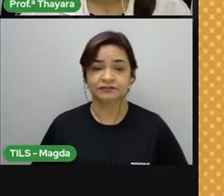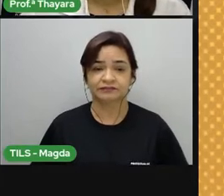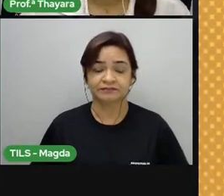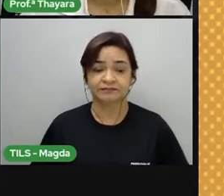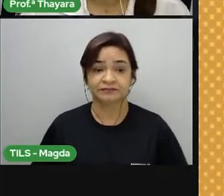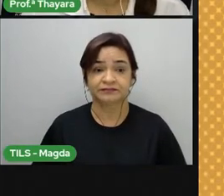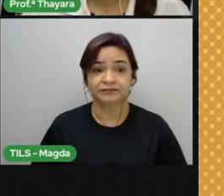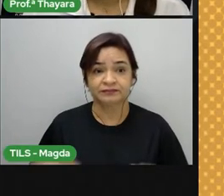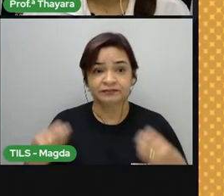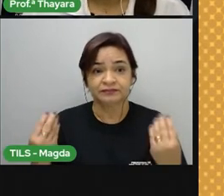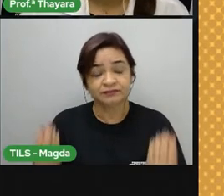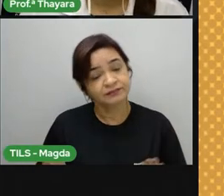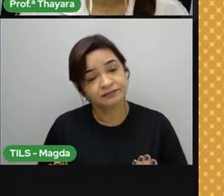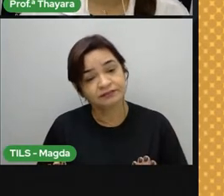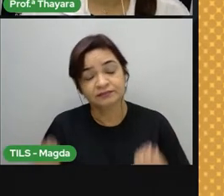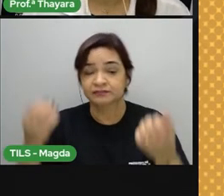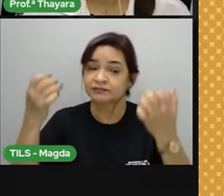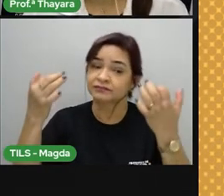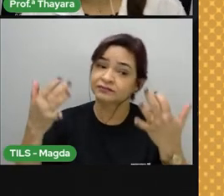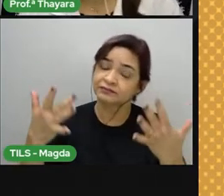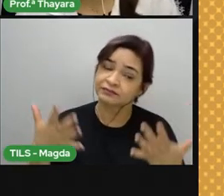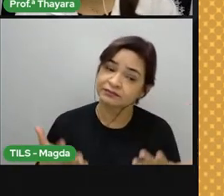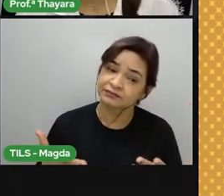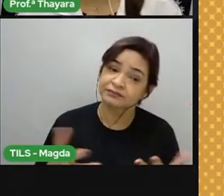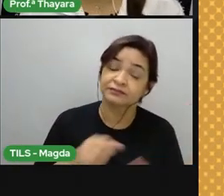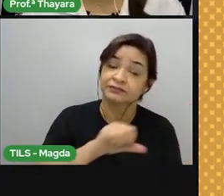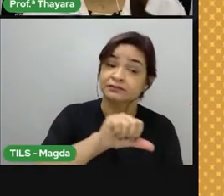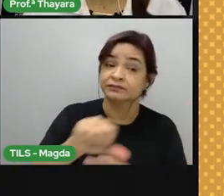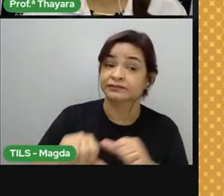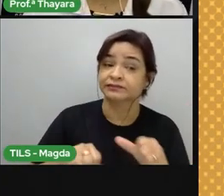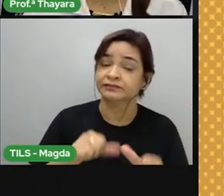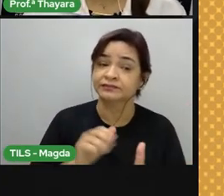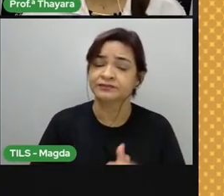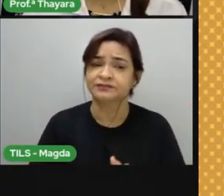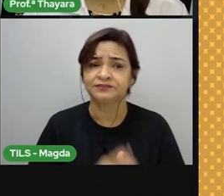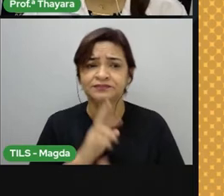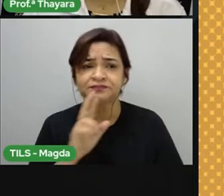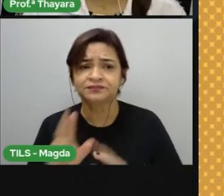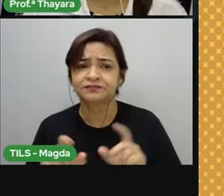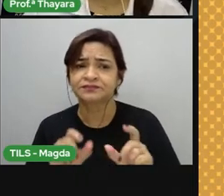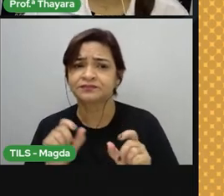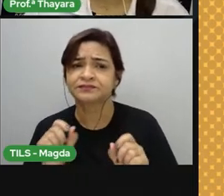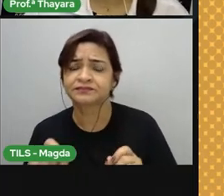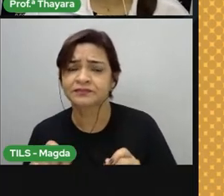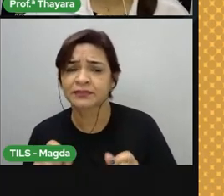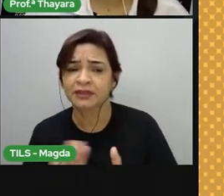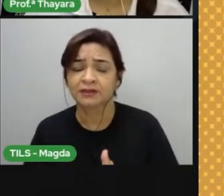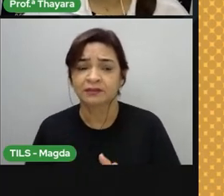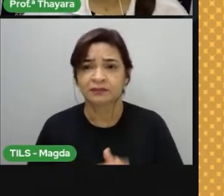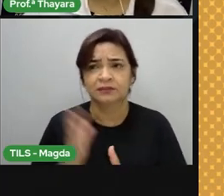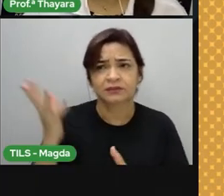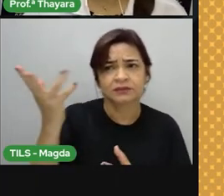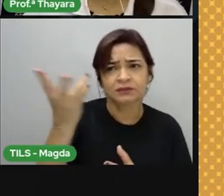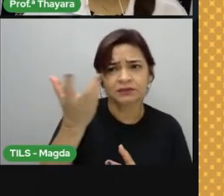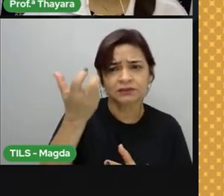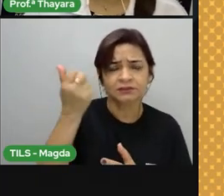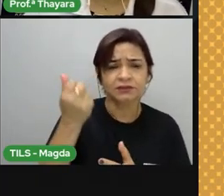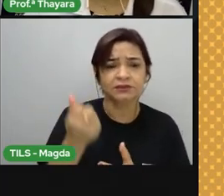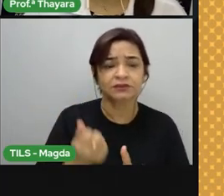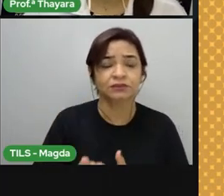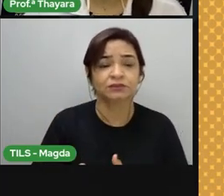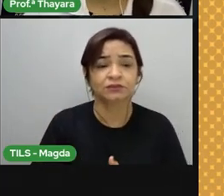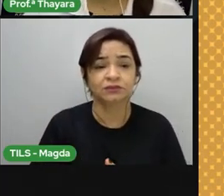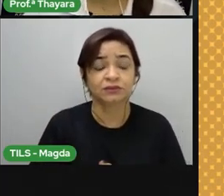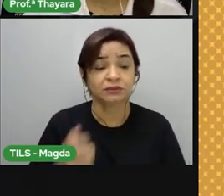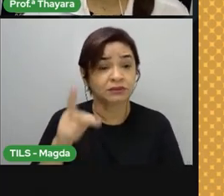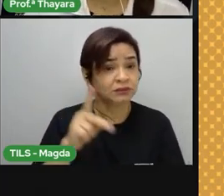Então, como eu já falei para vocês, essas transformações, elas vão ser resultado da ação, da pressão, da temperatura, sobre uma